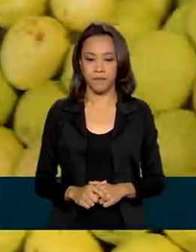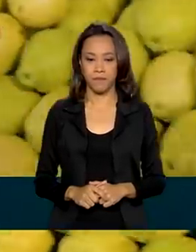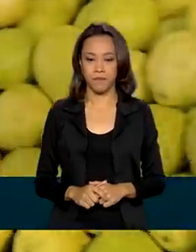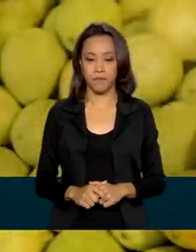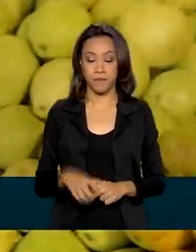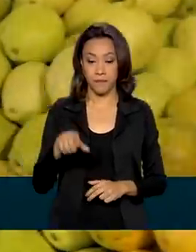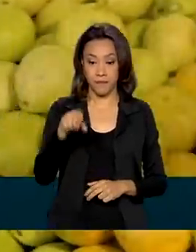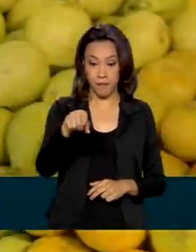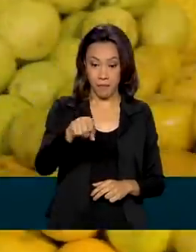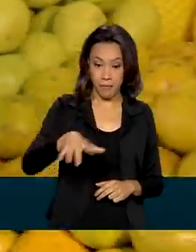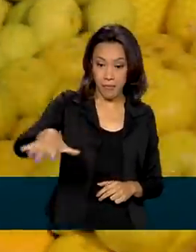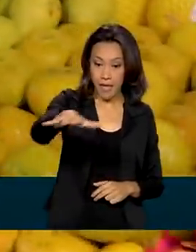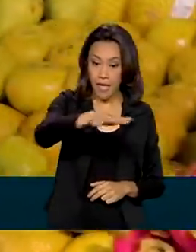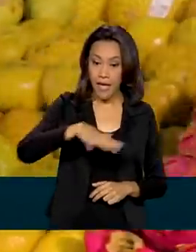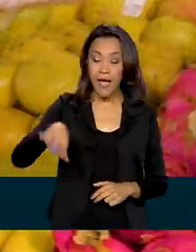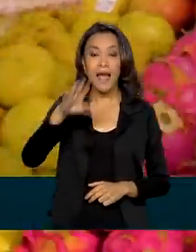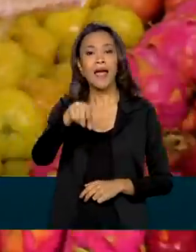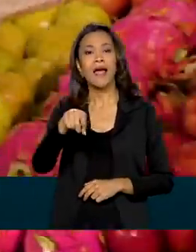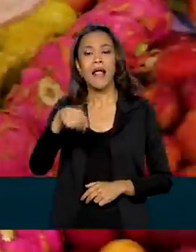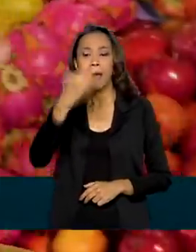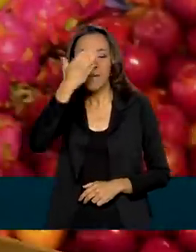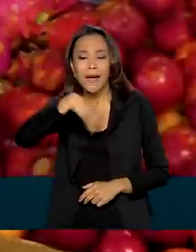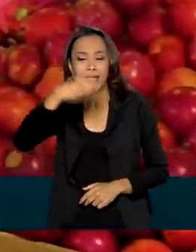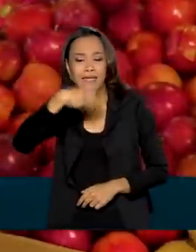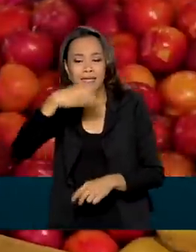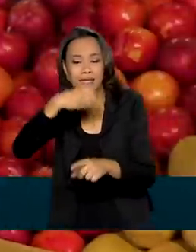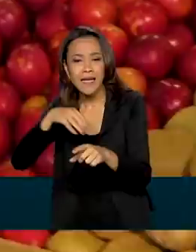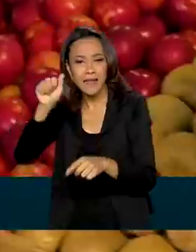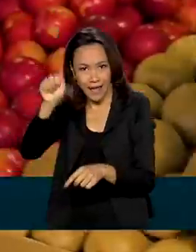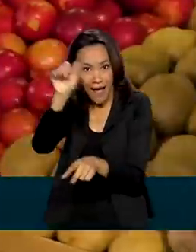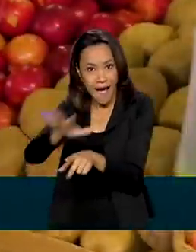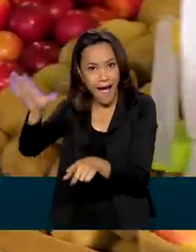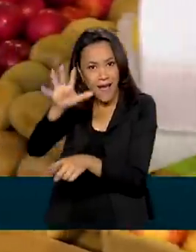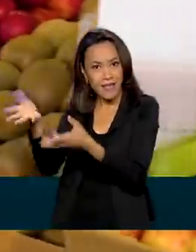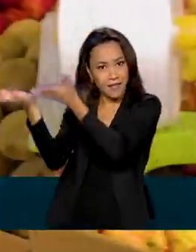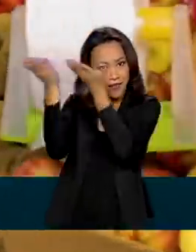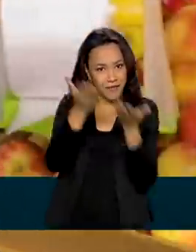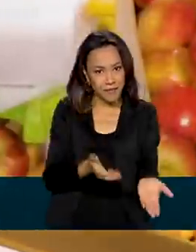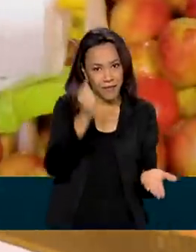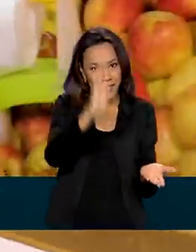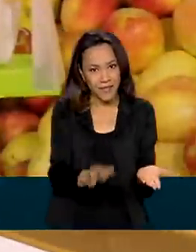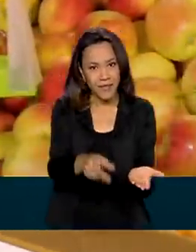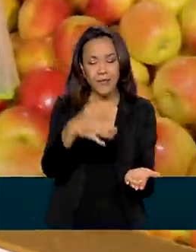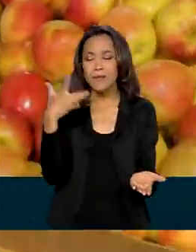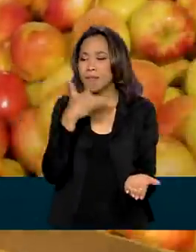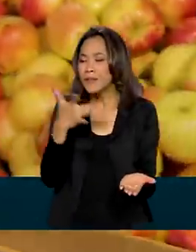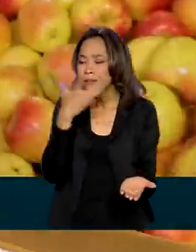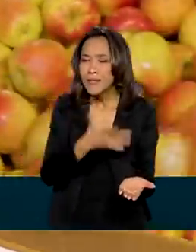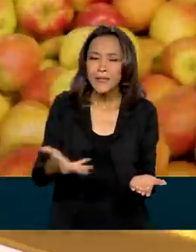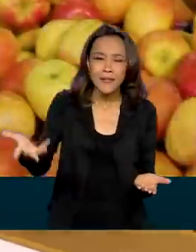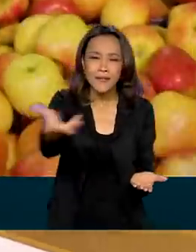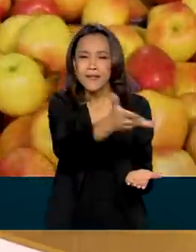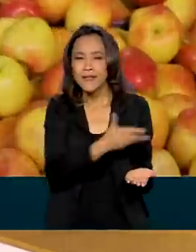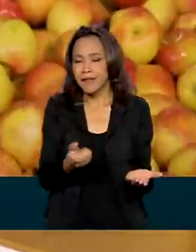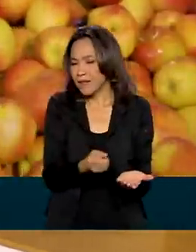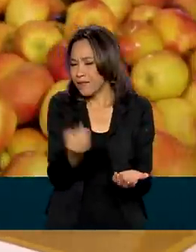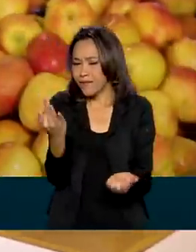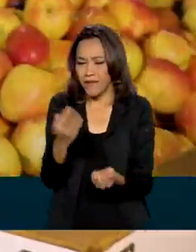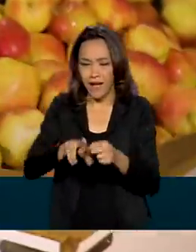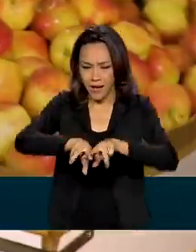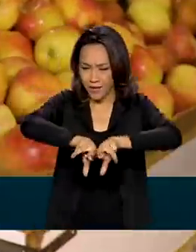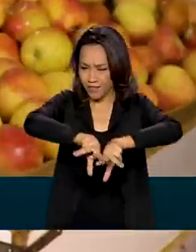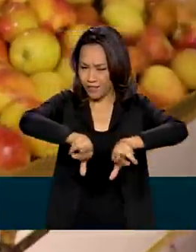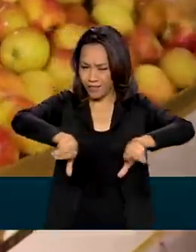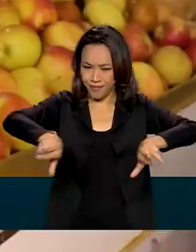Originária da Ásia, a maçã caiu no gosto do mundo todo. Existem muitas, muitas maçãs diferentes.